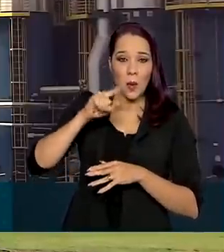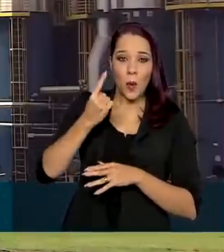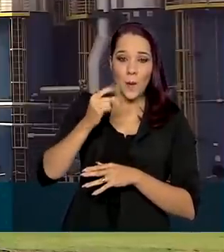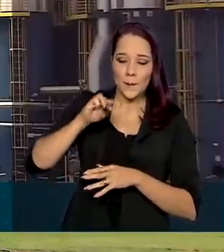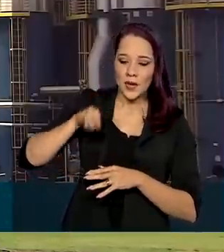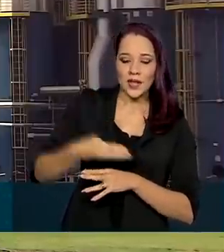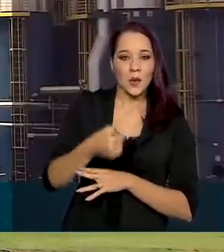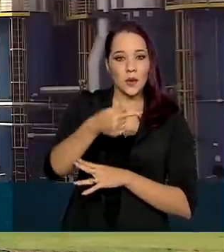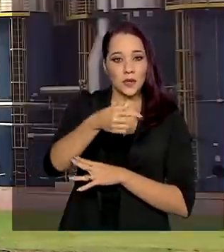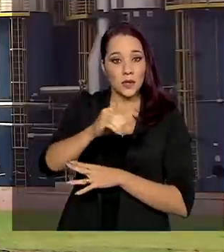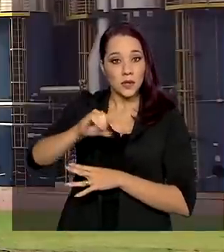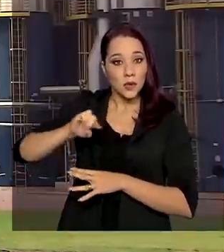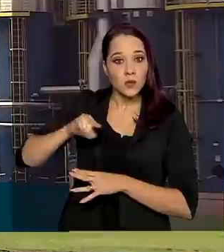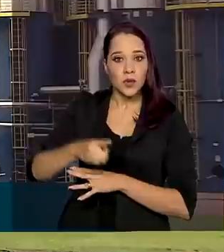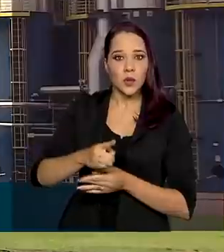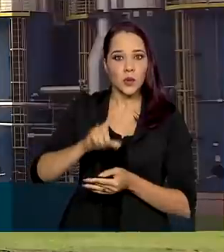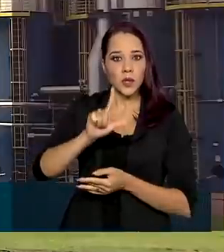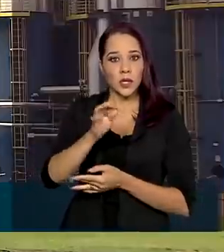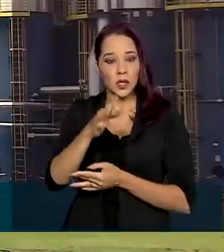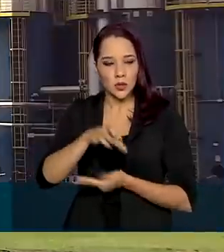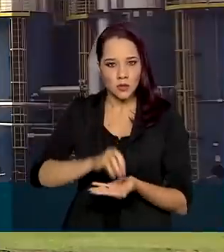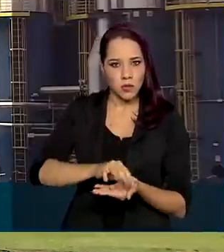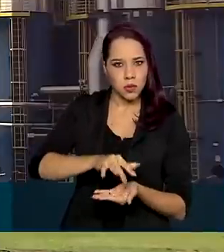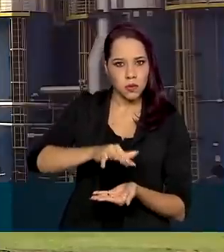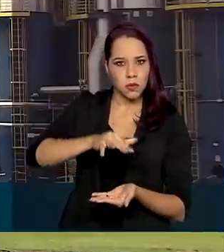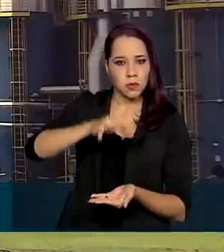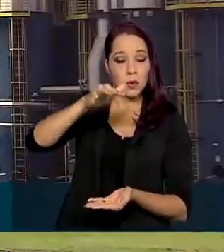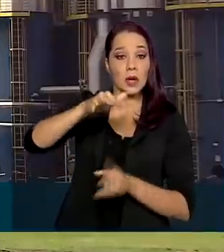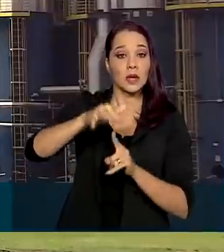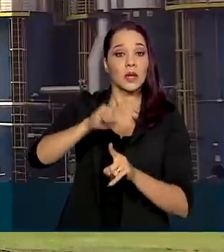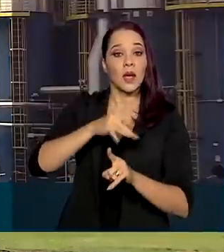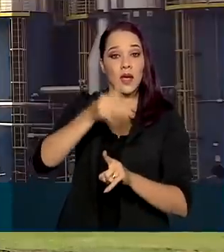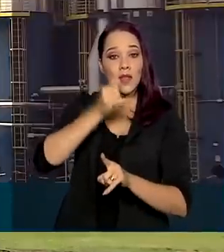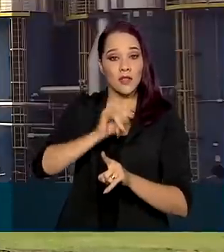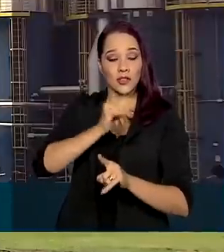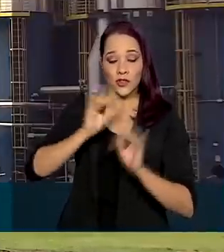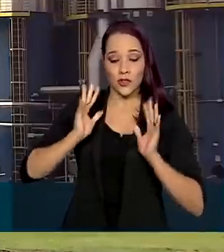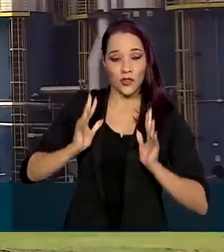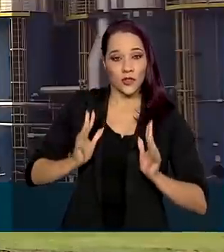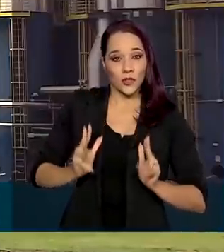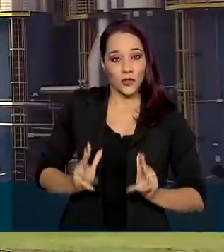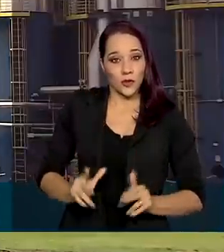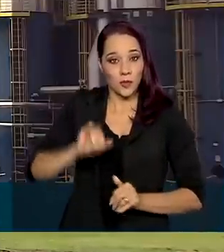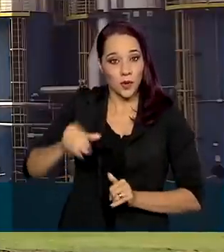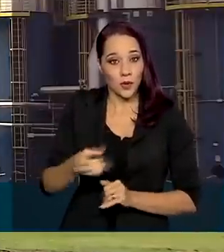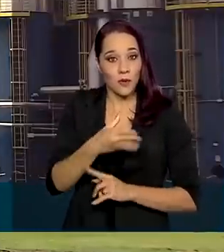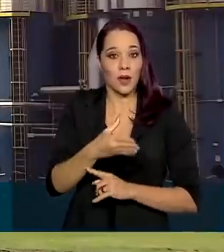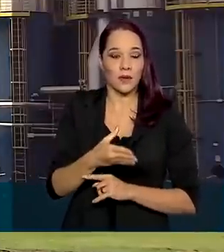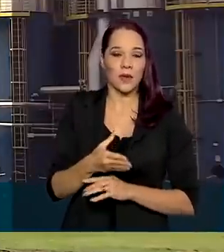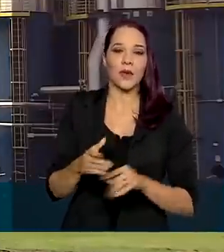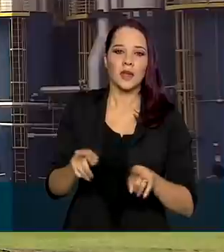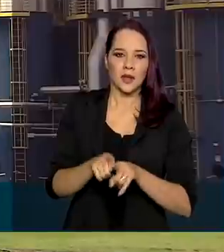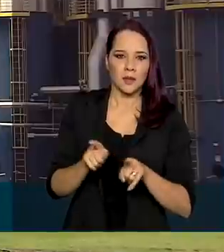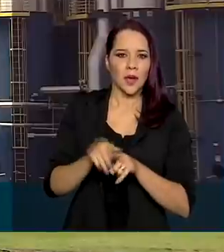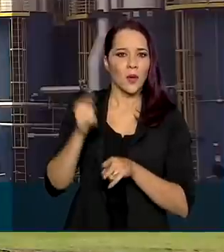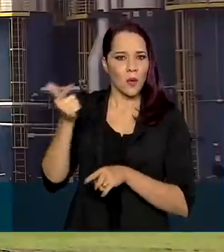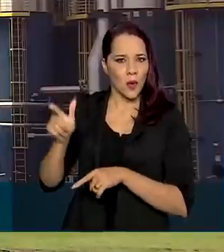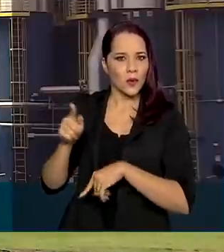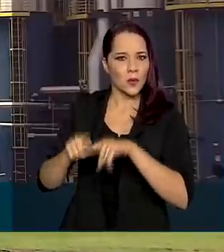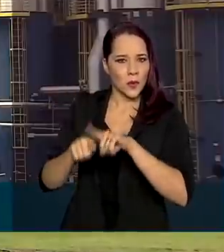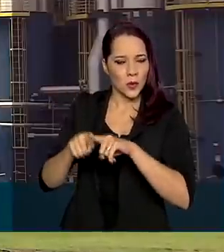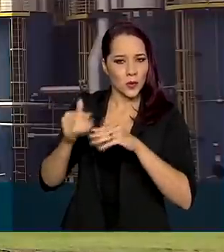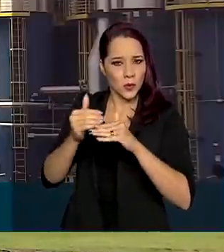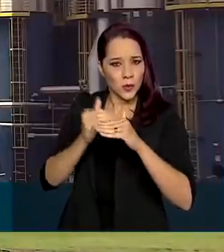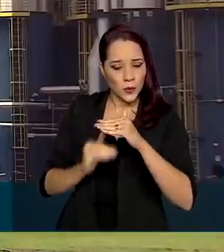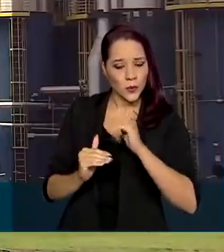litros do combustível, que é considerado fonte de energia limpa e renovável. E mais, o subproduto desse